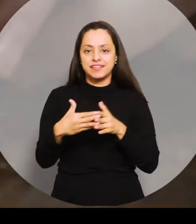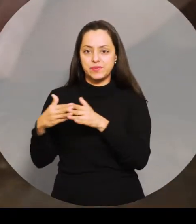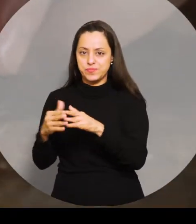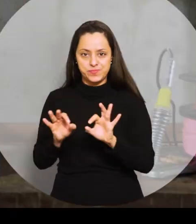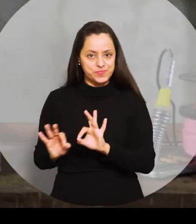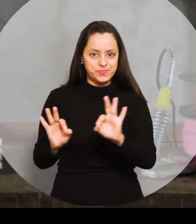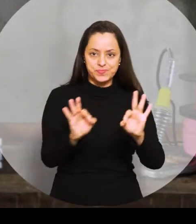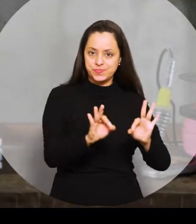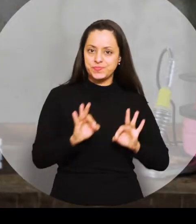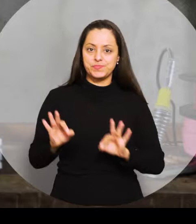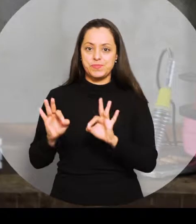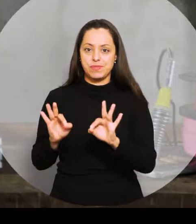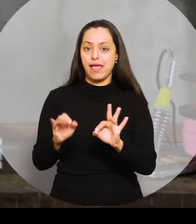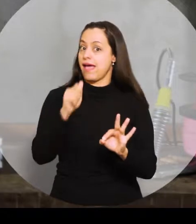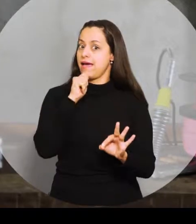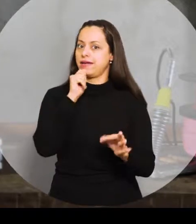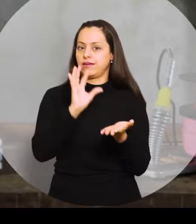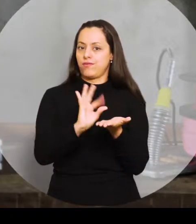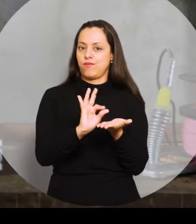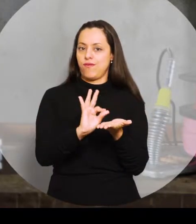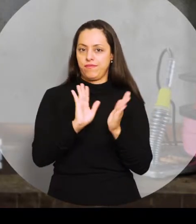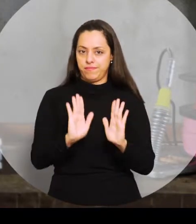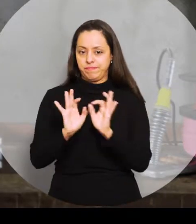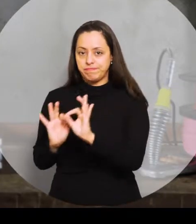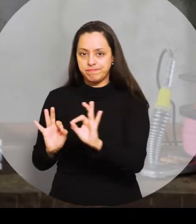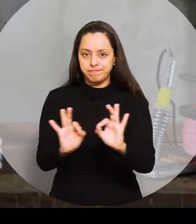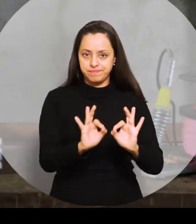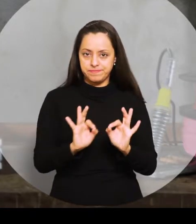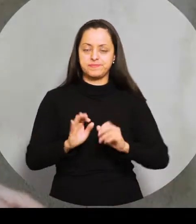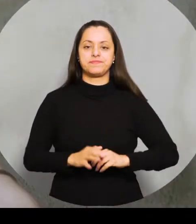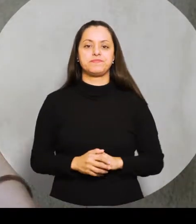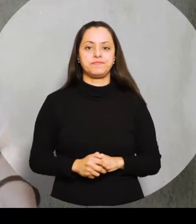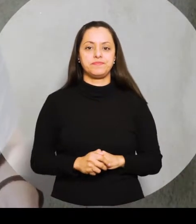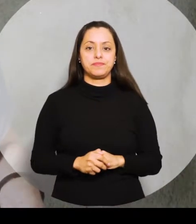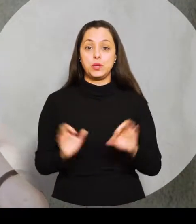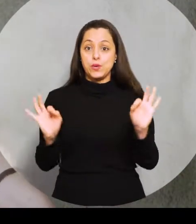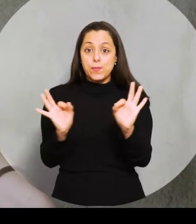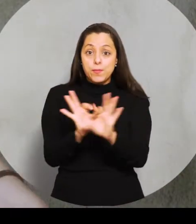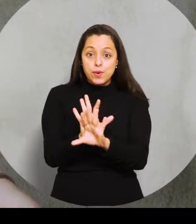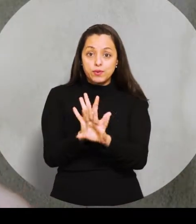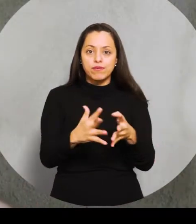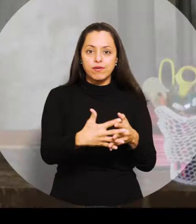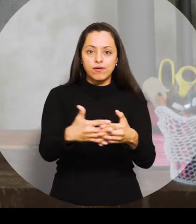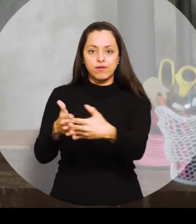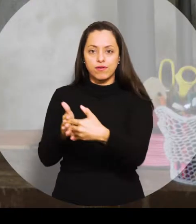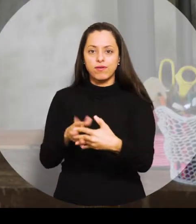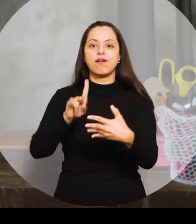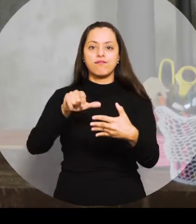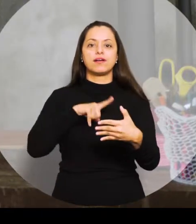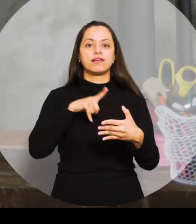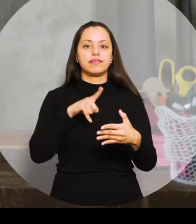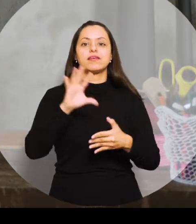antes de fazer a colagem definitiva. Lara cola a caixa com fita crepe. Depois de passar a fita crepe, o que a gente vai fazer é passar uma cola